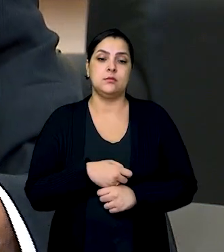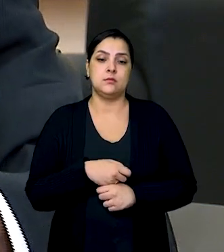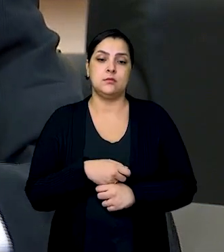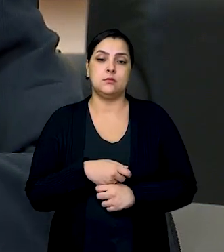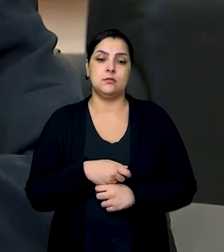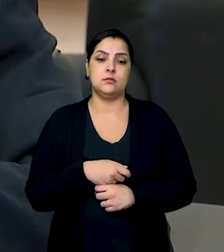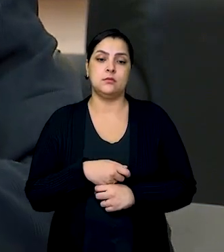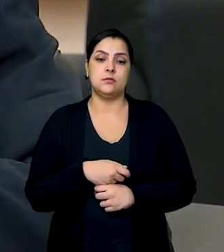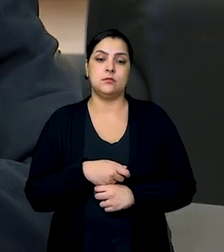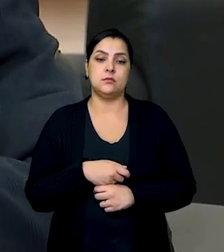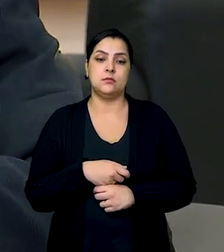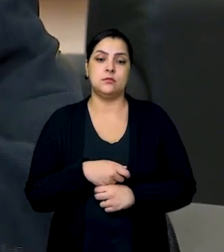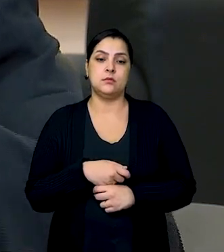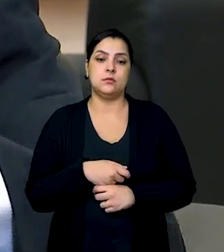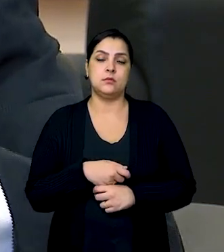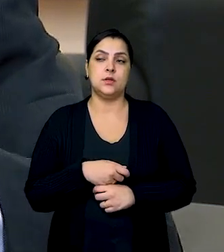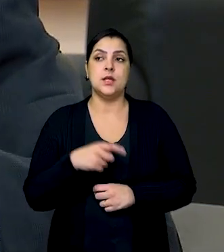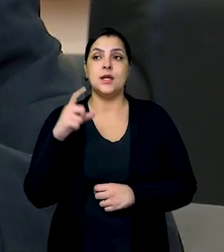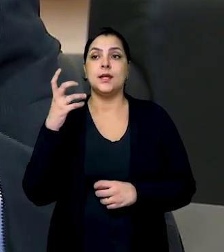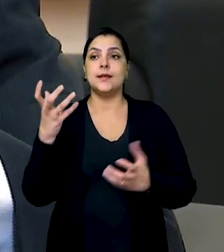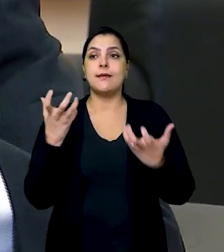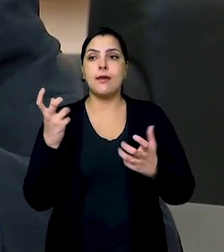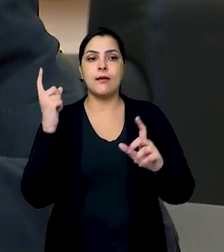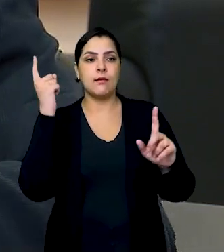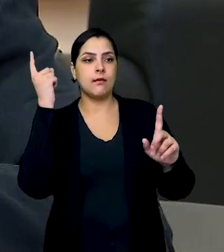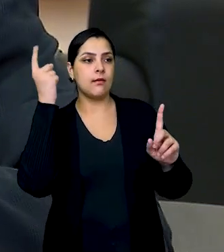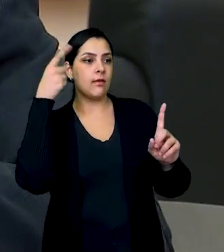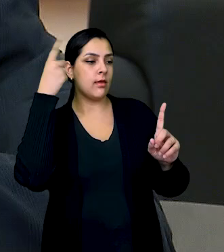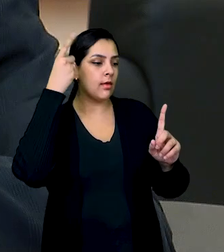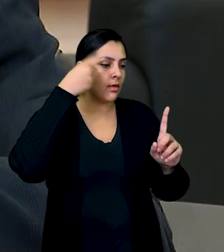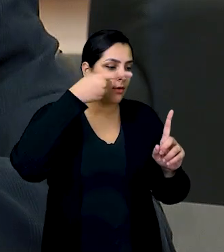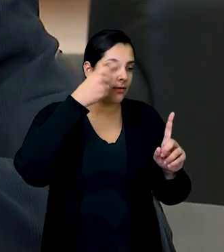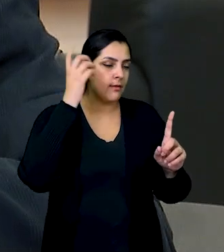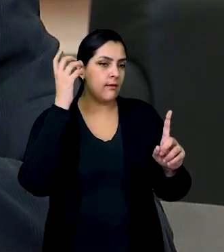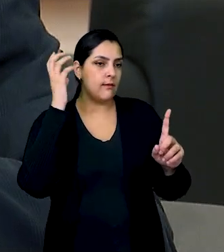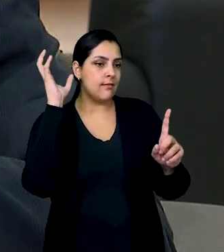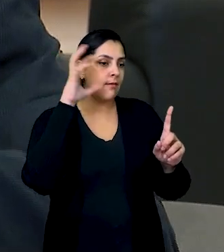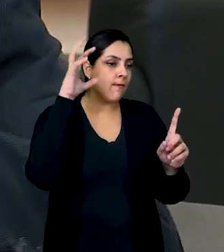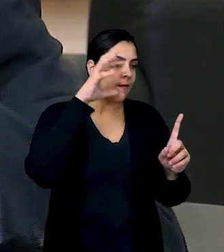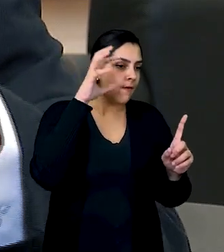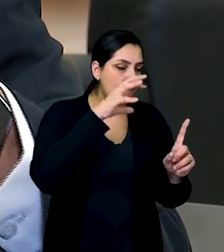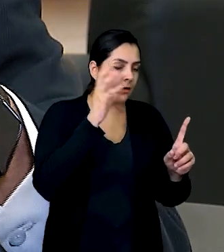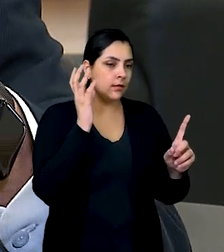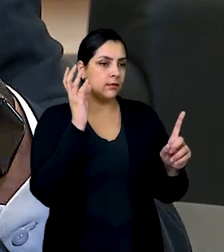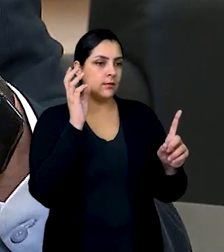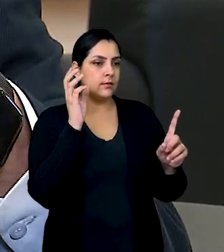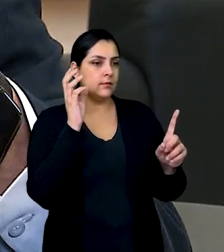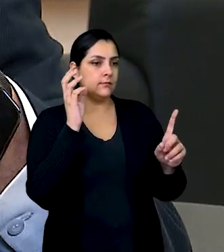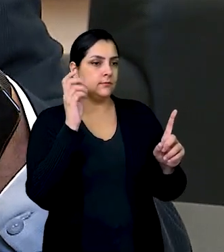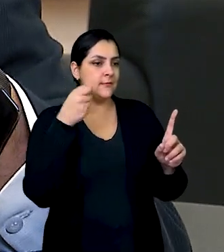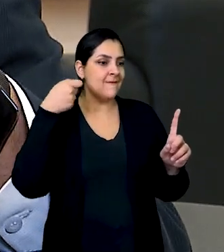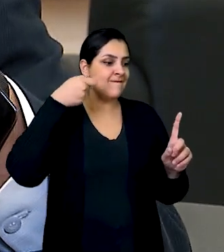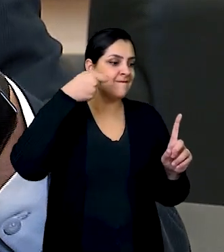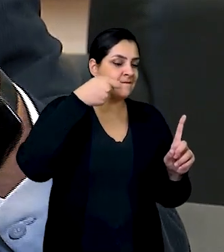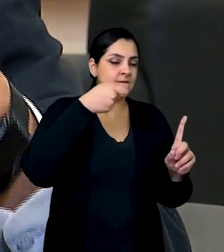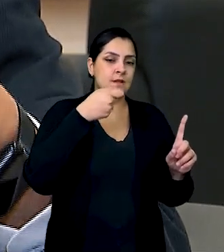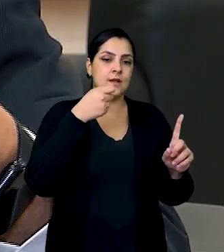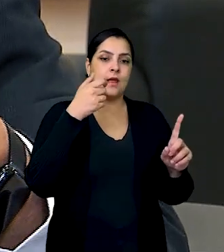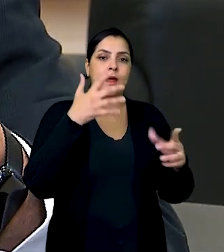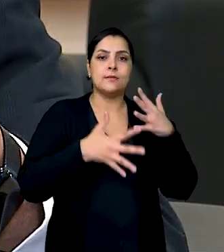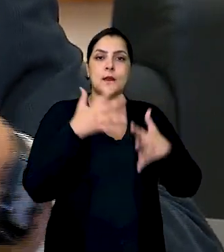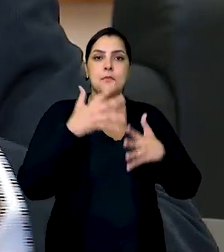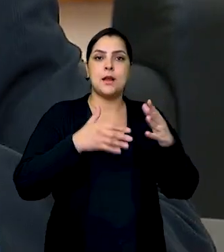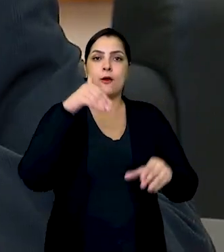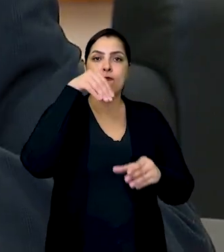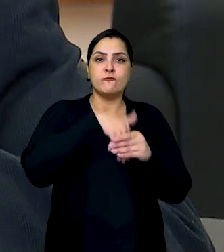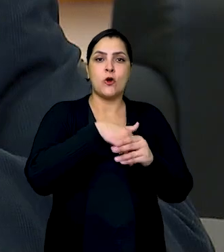de direção sobre outra pessoa exerce na tentativa de interferir